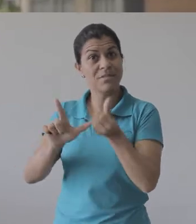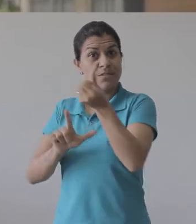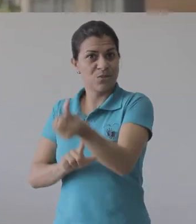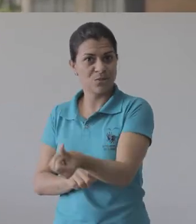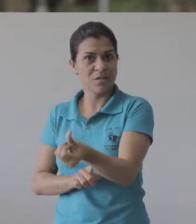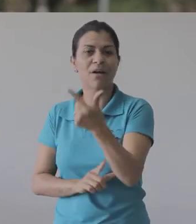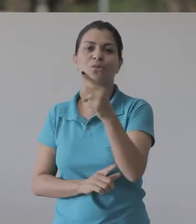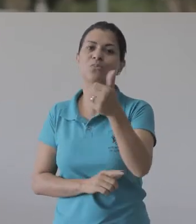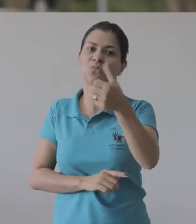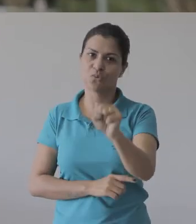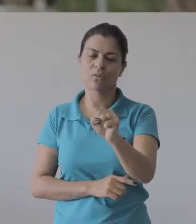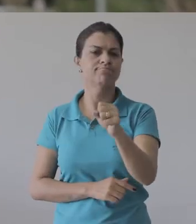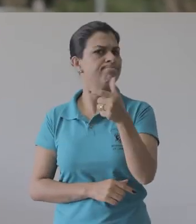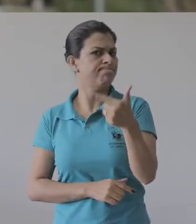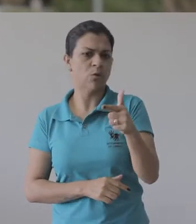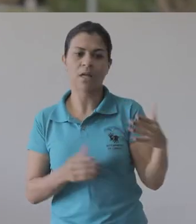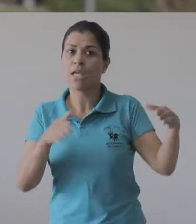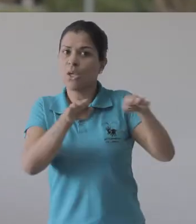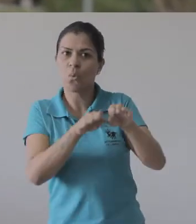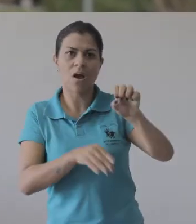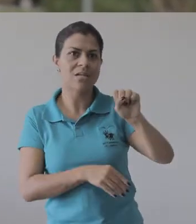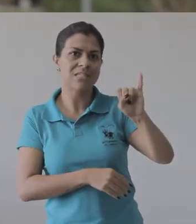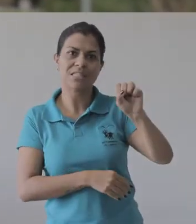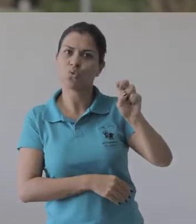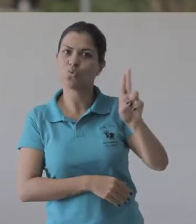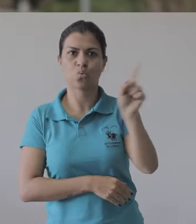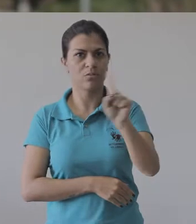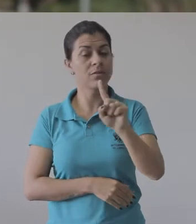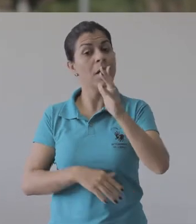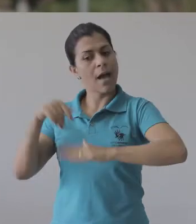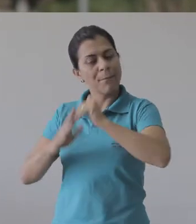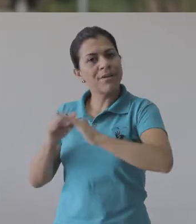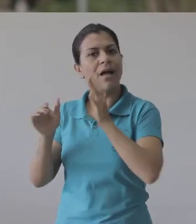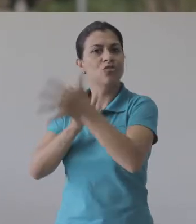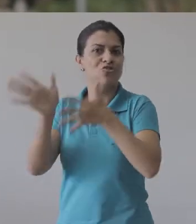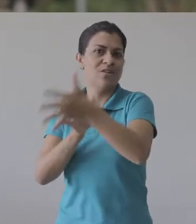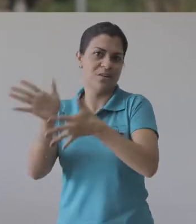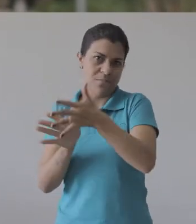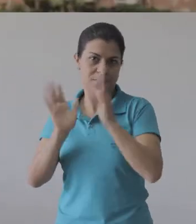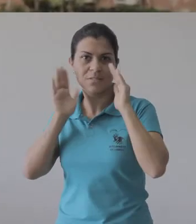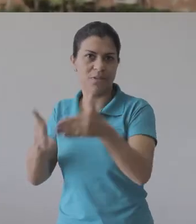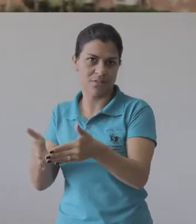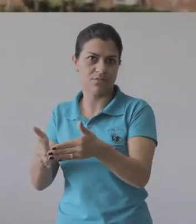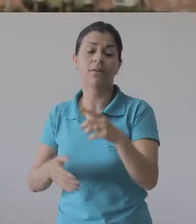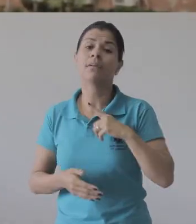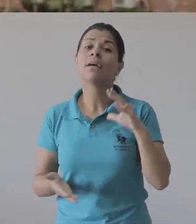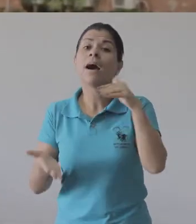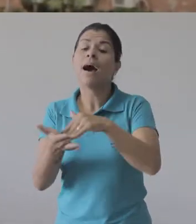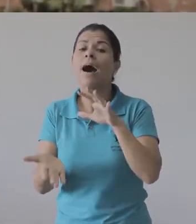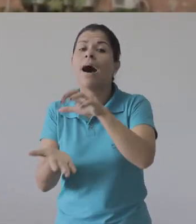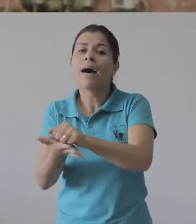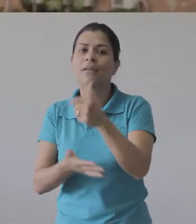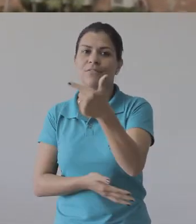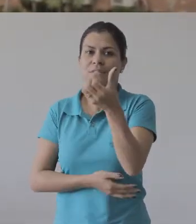2018. Este curso não tem ingresso pelo SISU, porque a seleção inclui testes de habilidade específica. As inscrições vão até